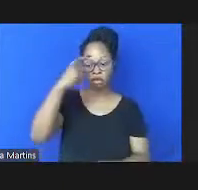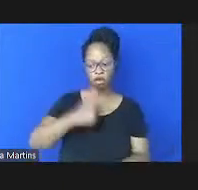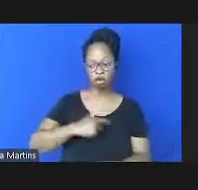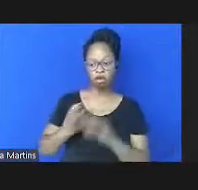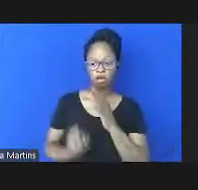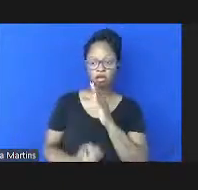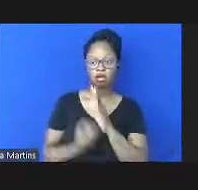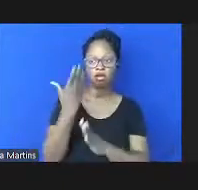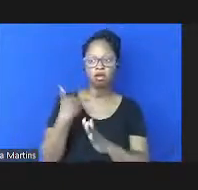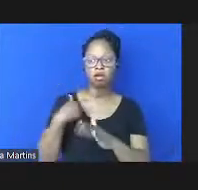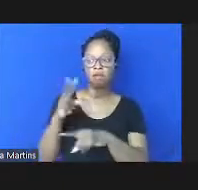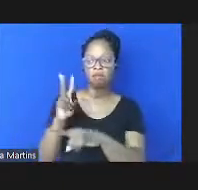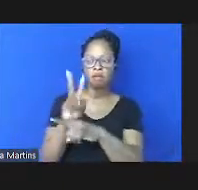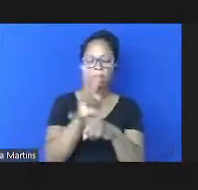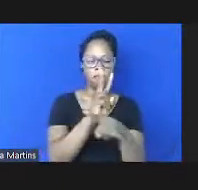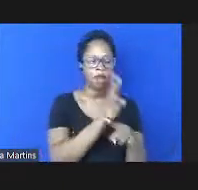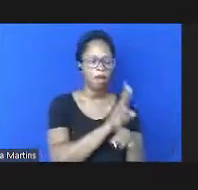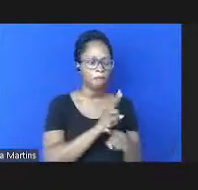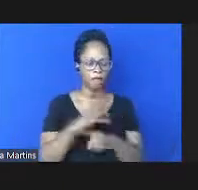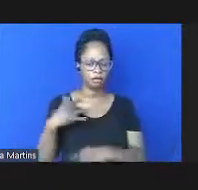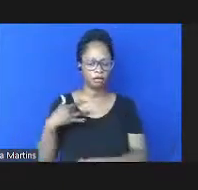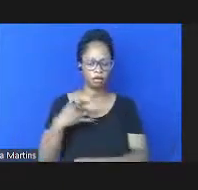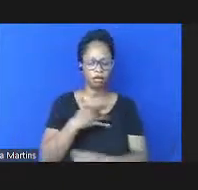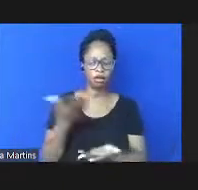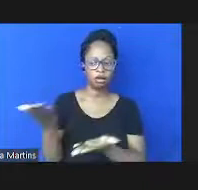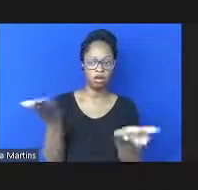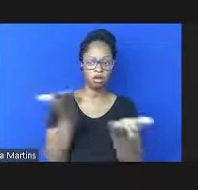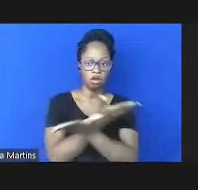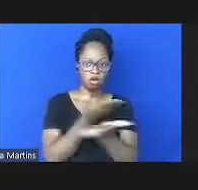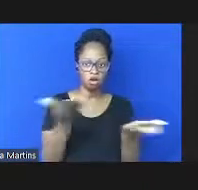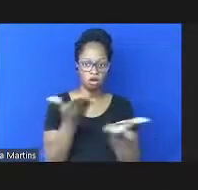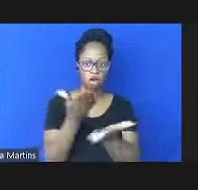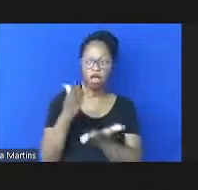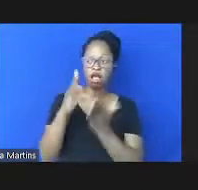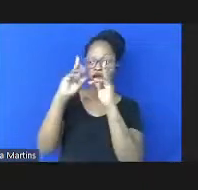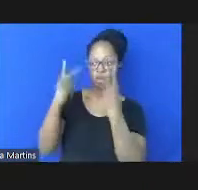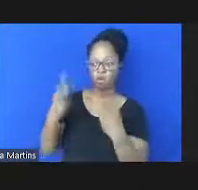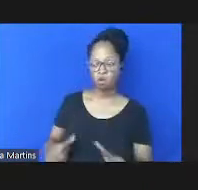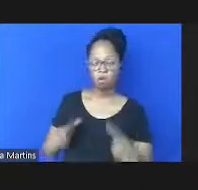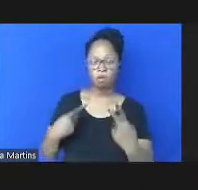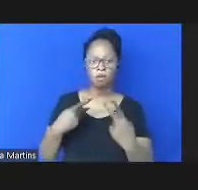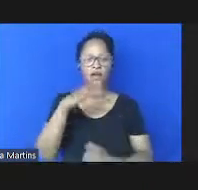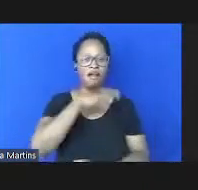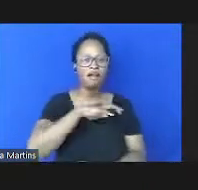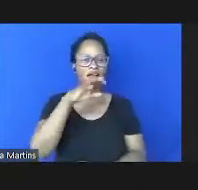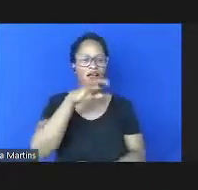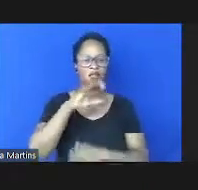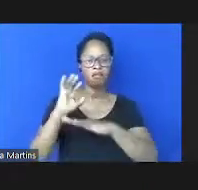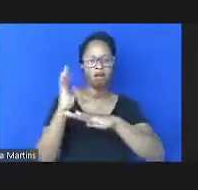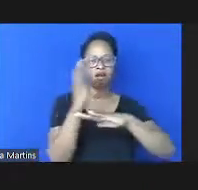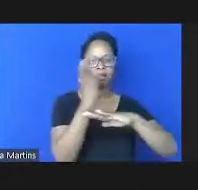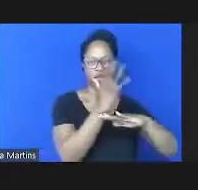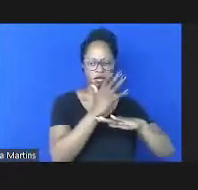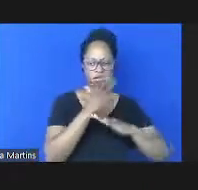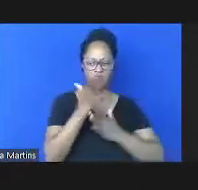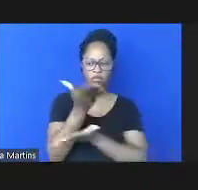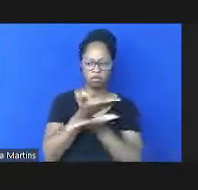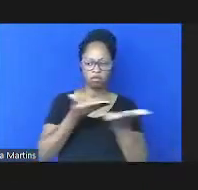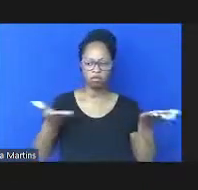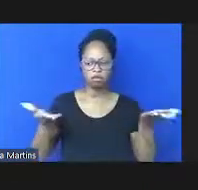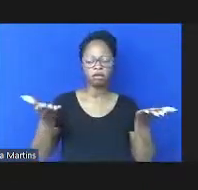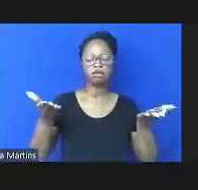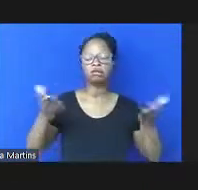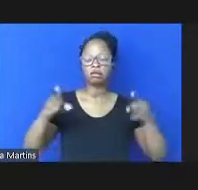coexistência saudável entre humanos e populações de animais e plantas e os ambientes que eles compartilham e dos quais